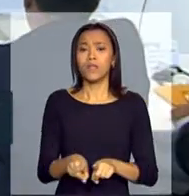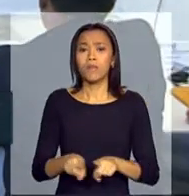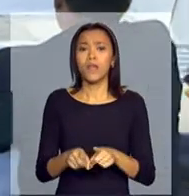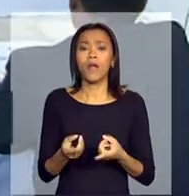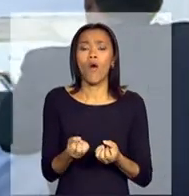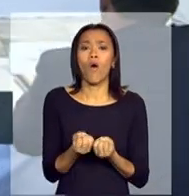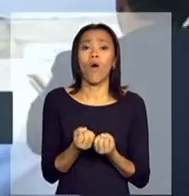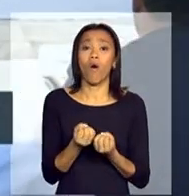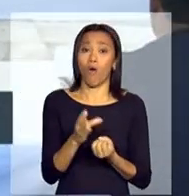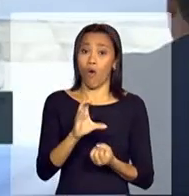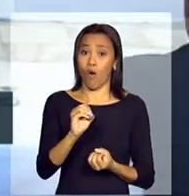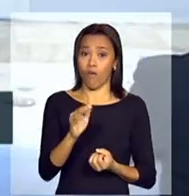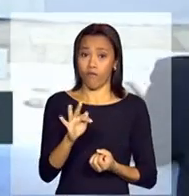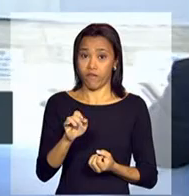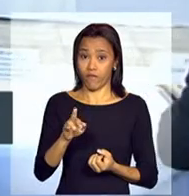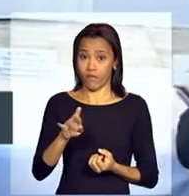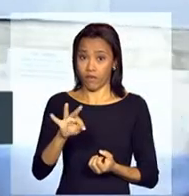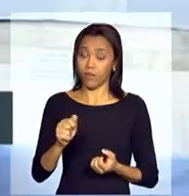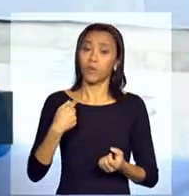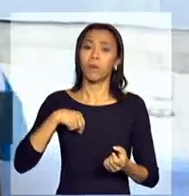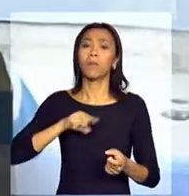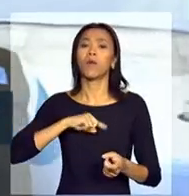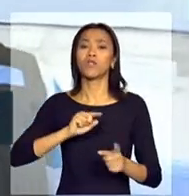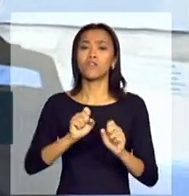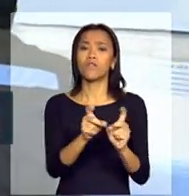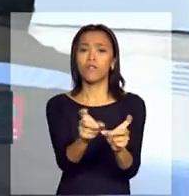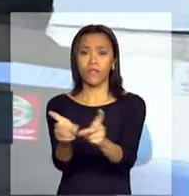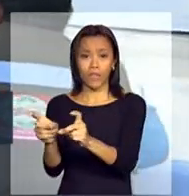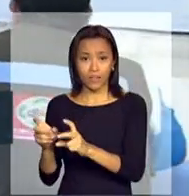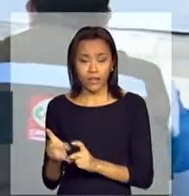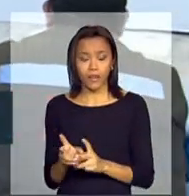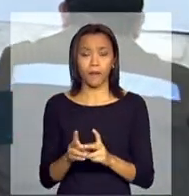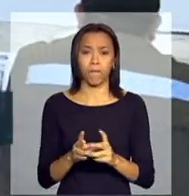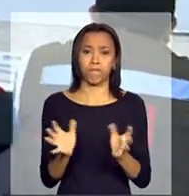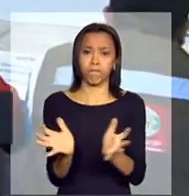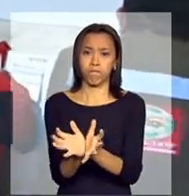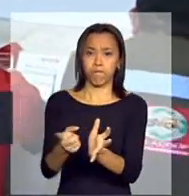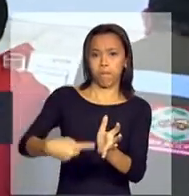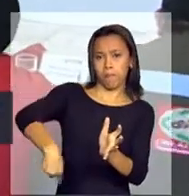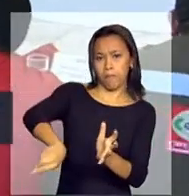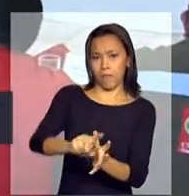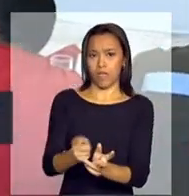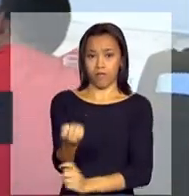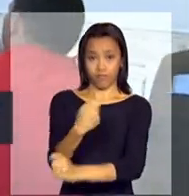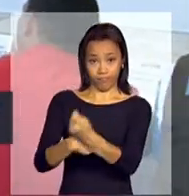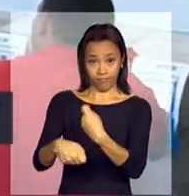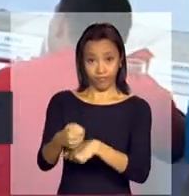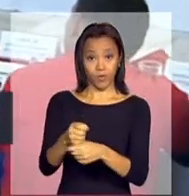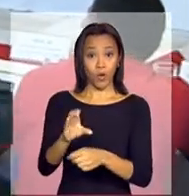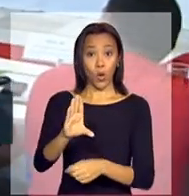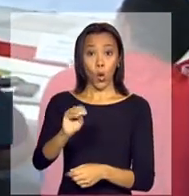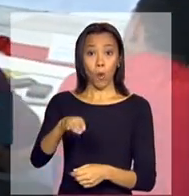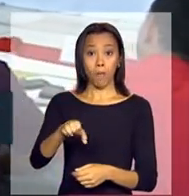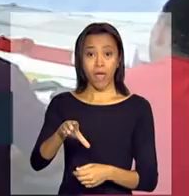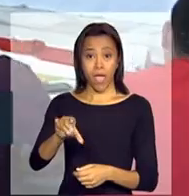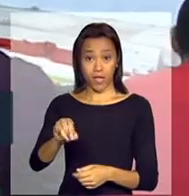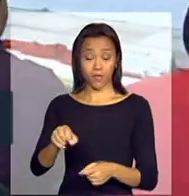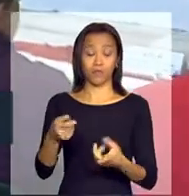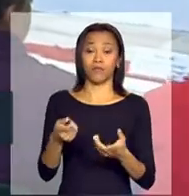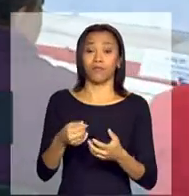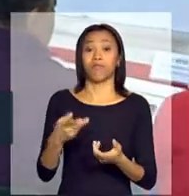organização da agricultura familiar para vender para a nossa rede de comercialização privada. Tanto rede de